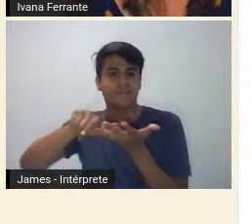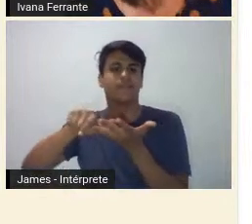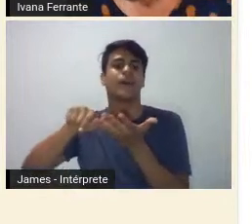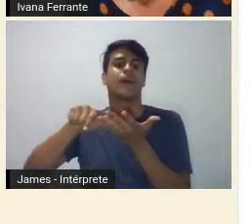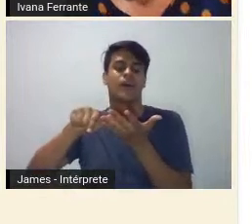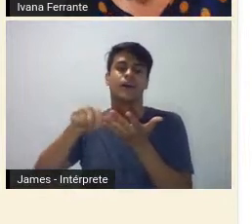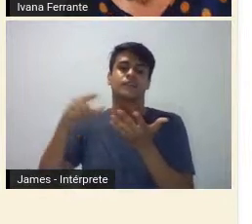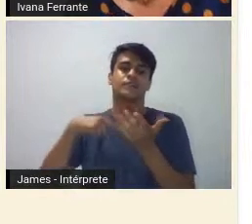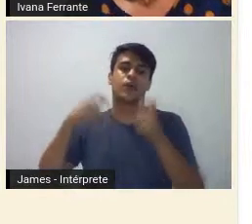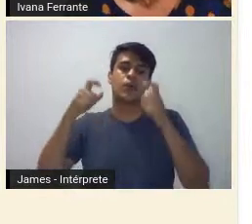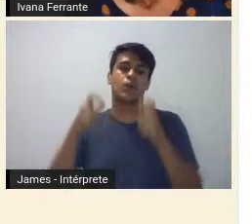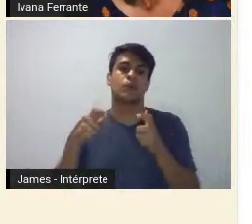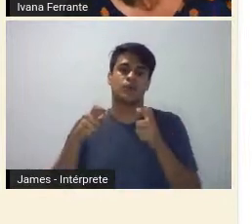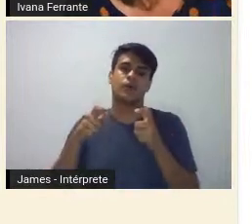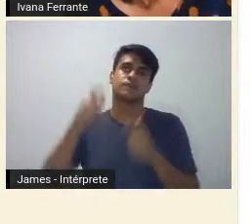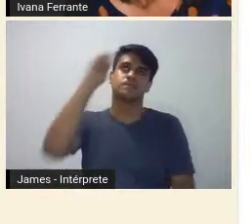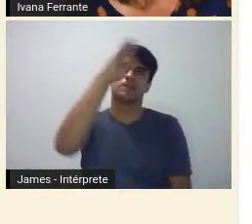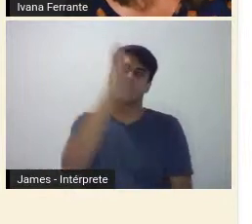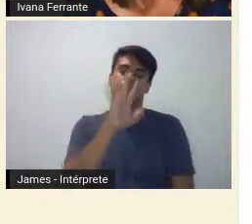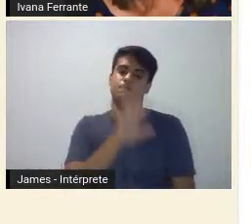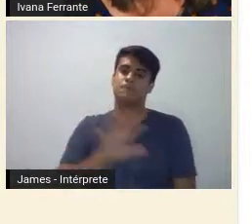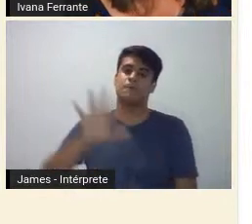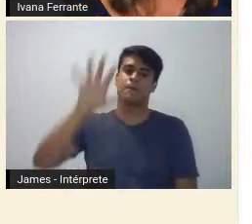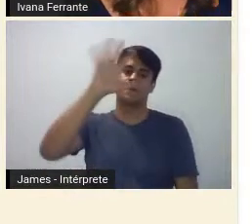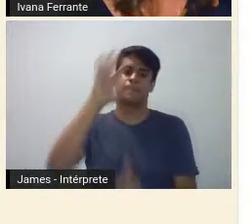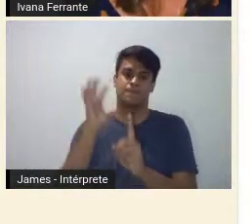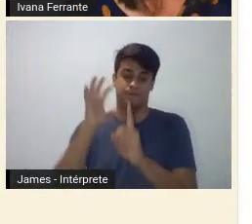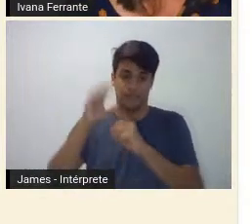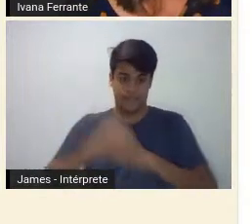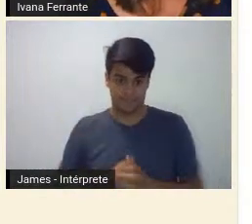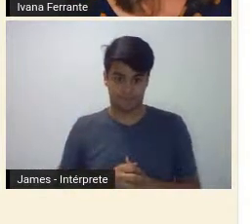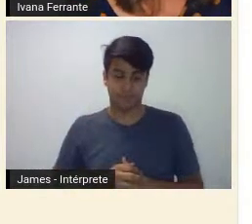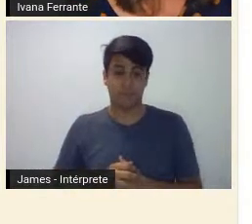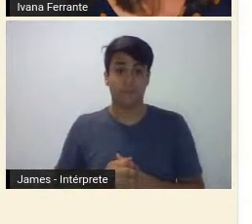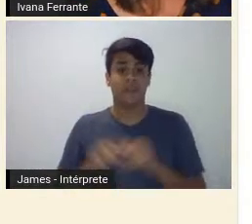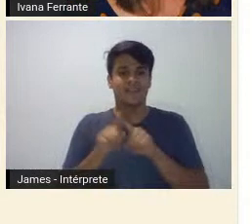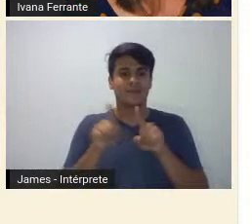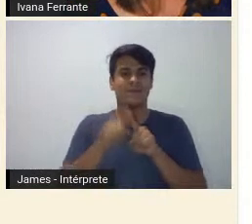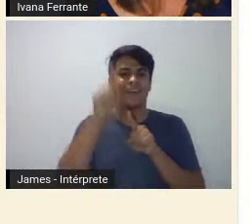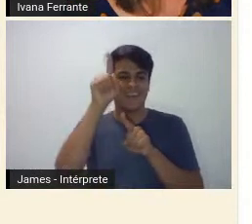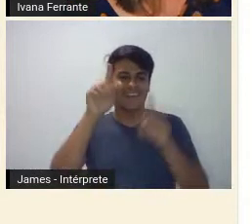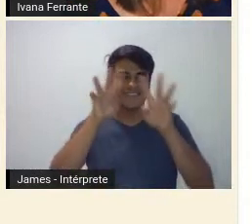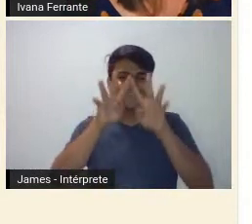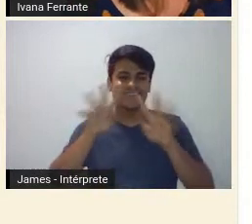vastíssimo Brasil. dos acontecimentos do teatro municipal